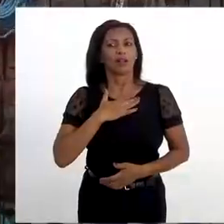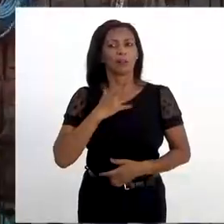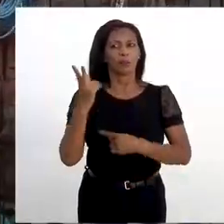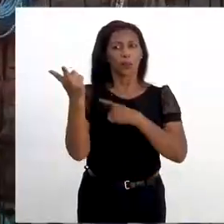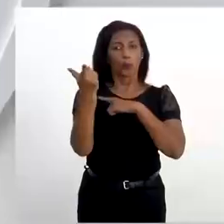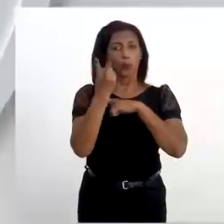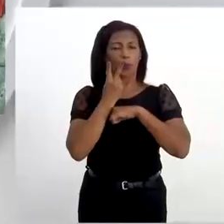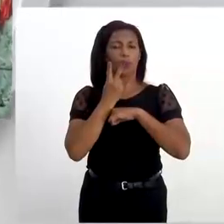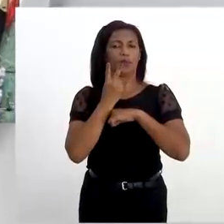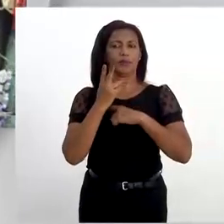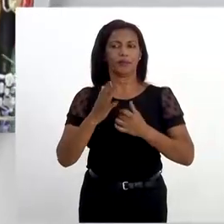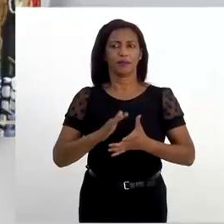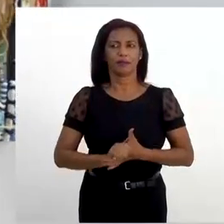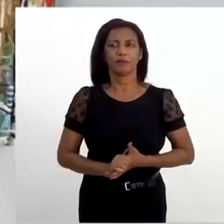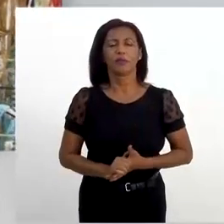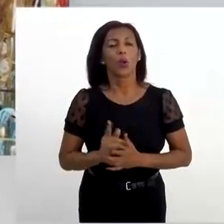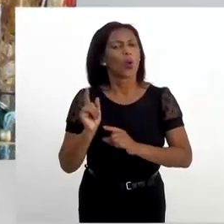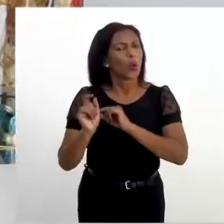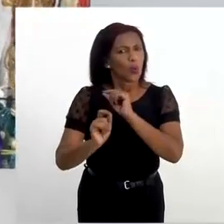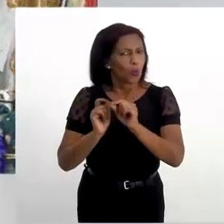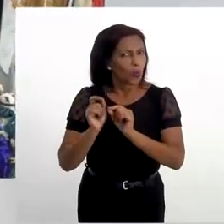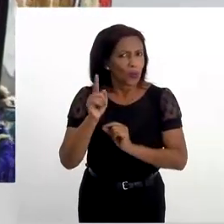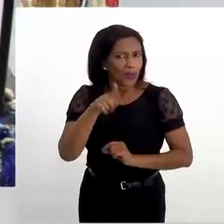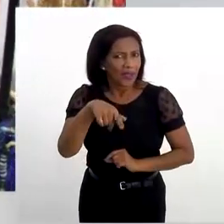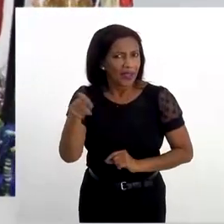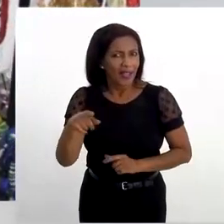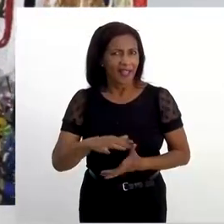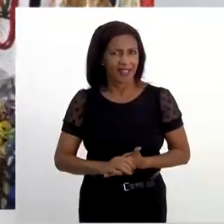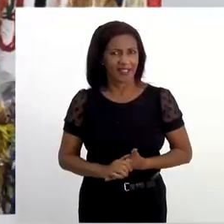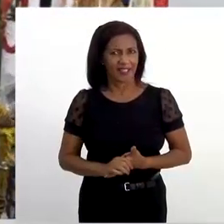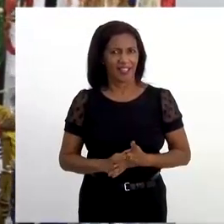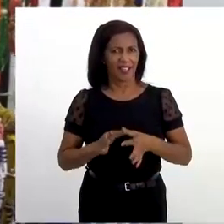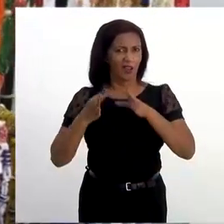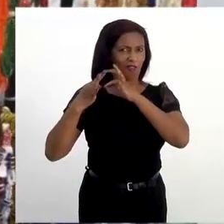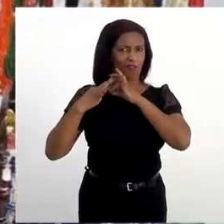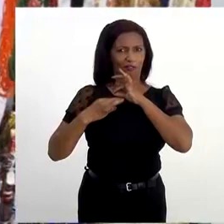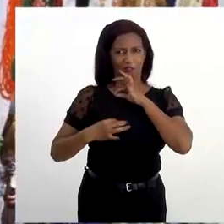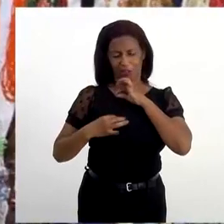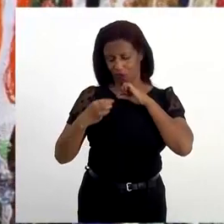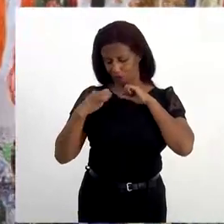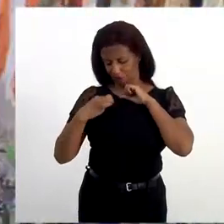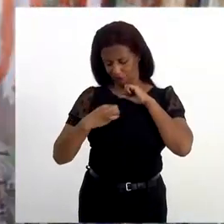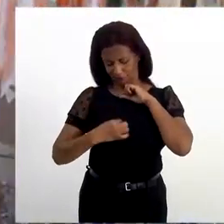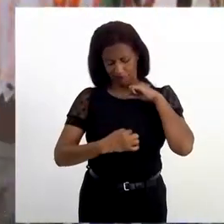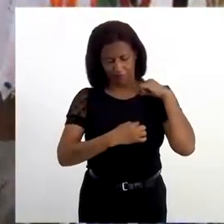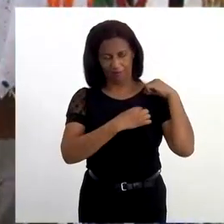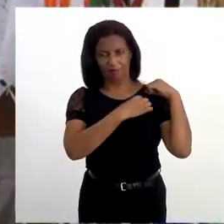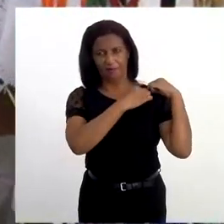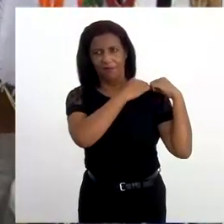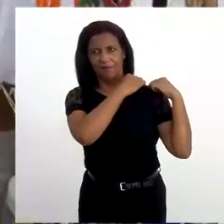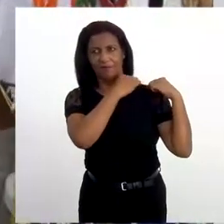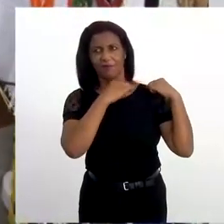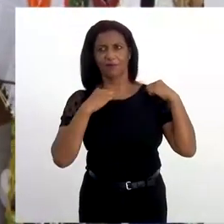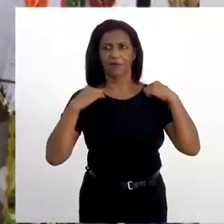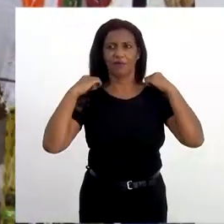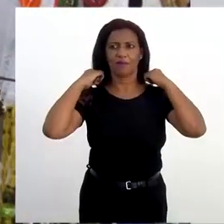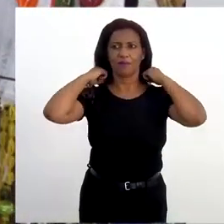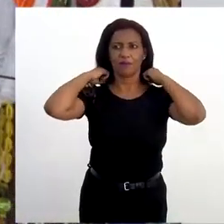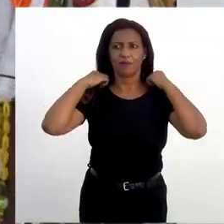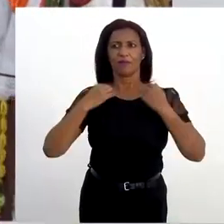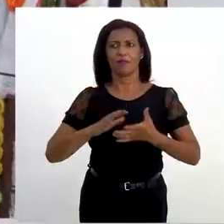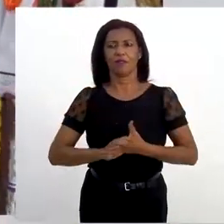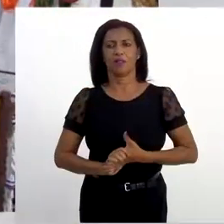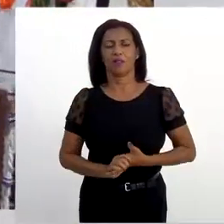como proteção. Explica para a gente o que é isso, Mãe Nilce. Isso aqui são fios de contas, né? Nós temos esse daqui que nós chamamos de